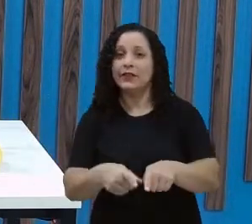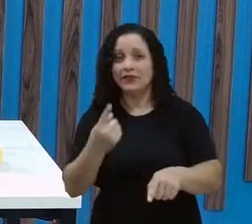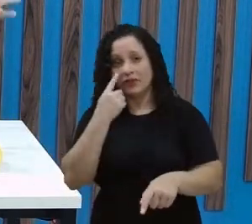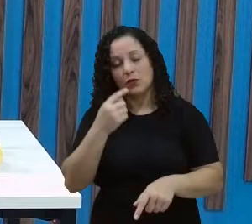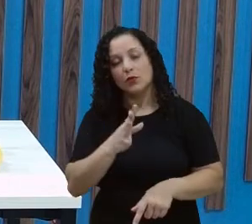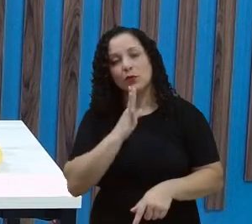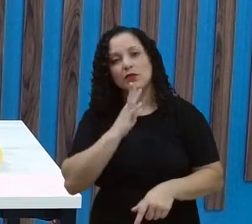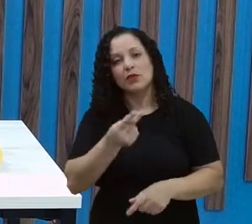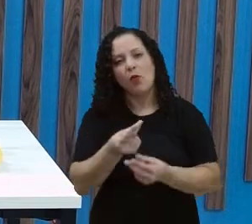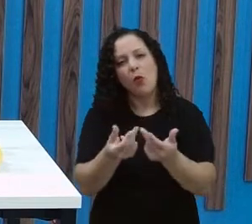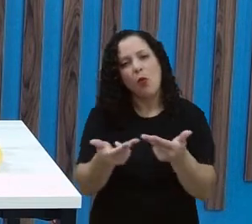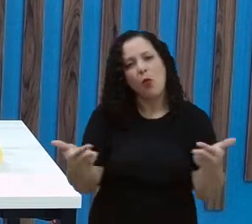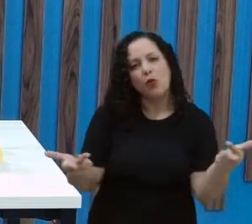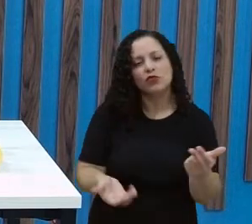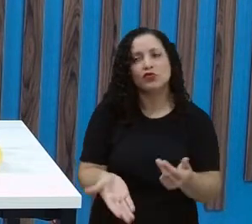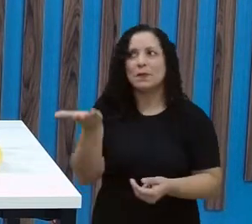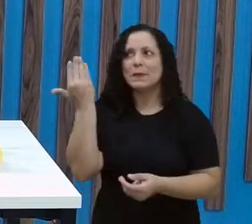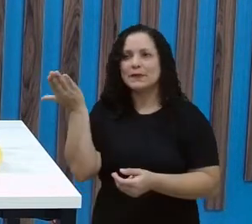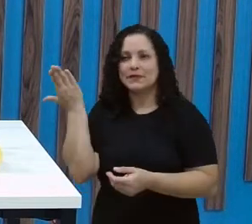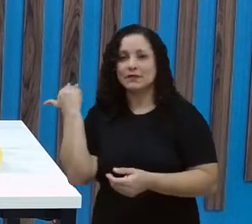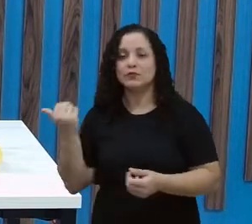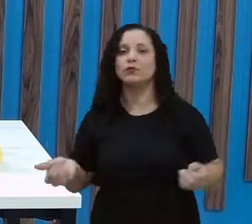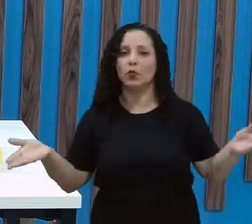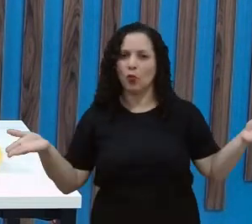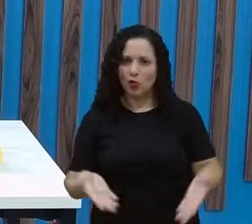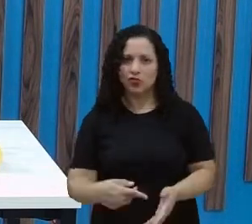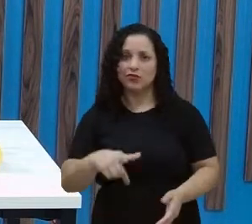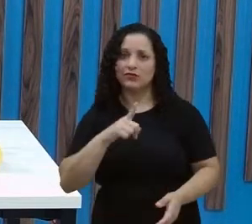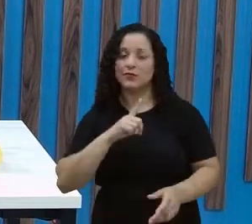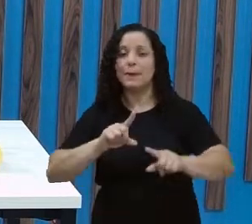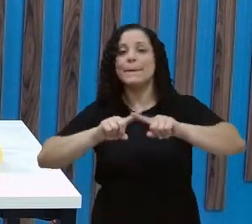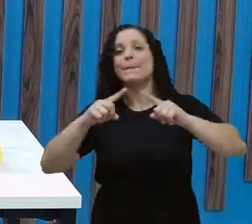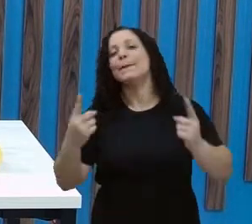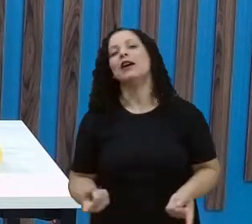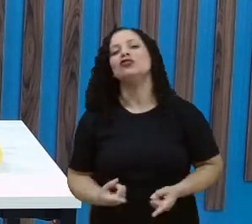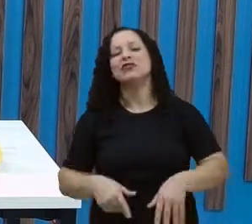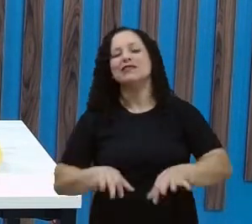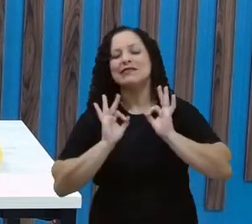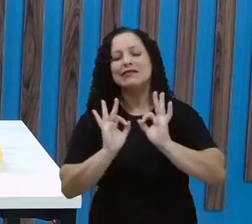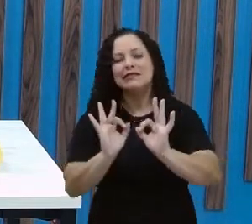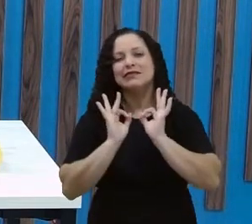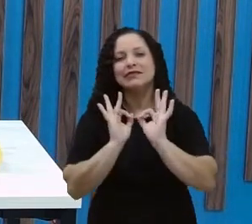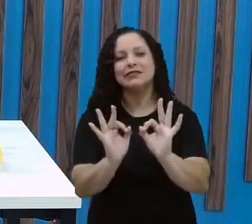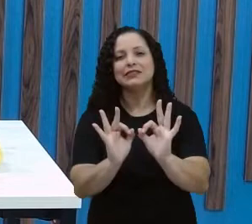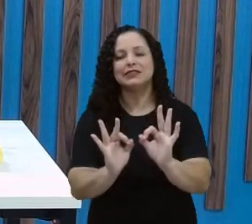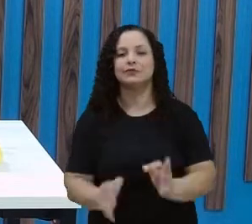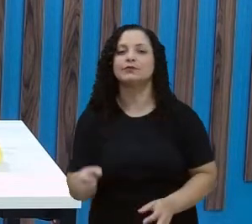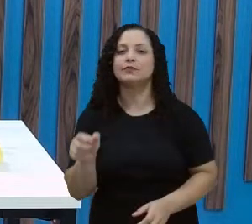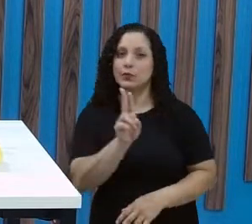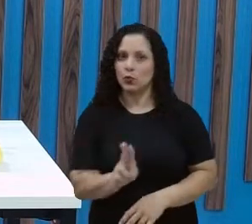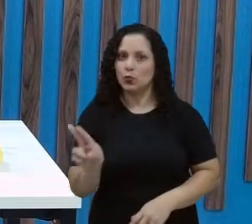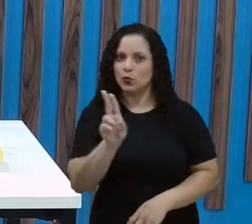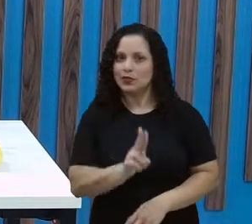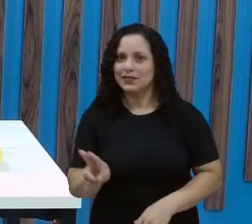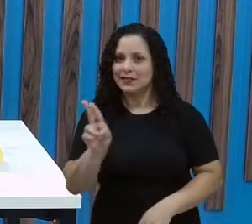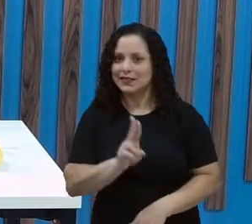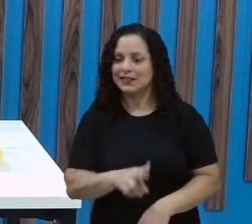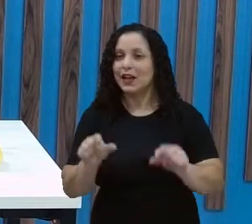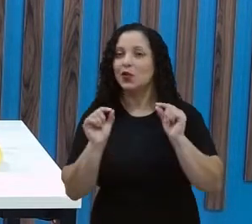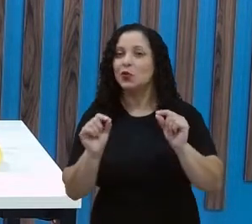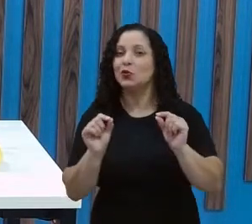antigamente e que hoje ainda existem, mas que quando a gente quer saber o valor exato, a gente utiliza esse